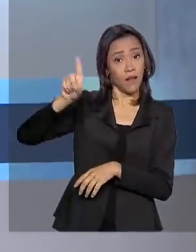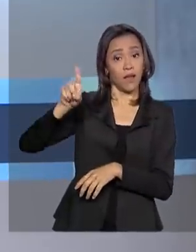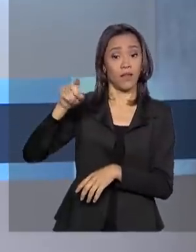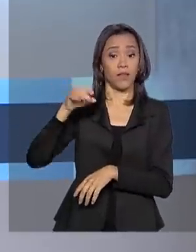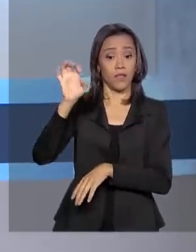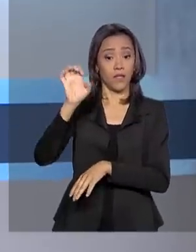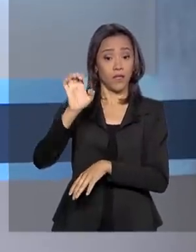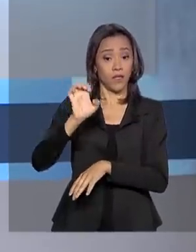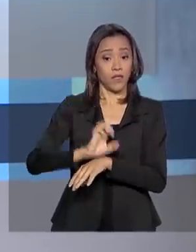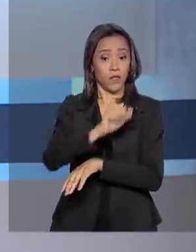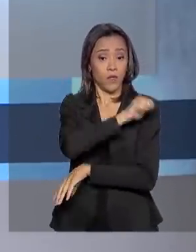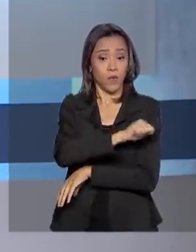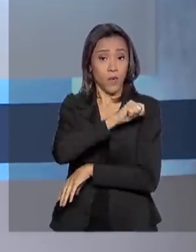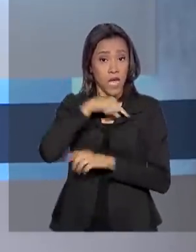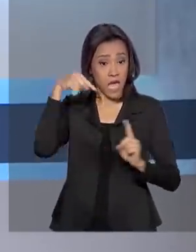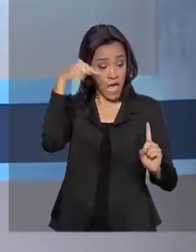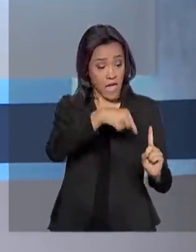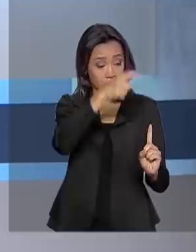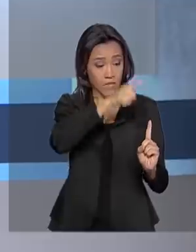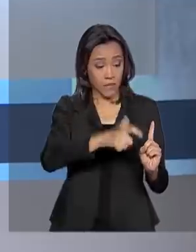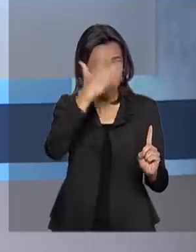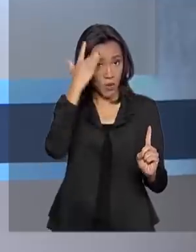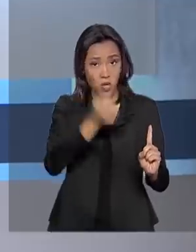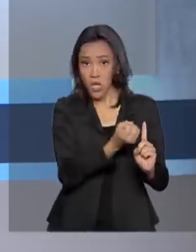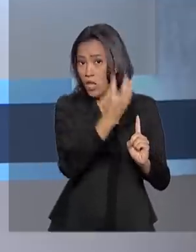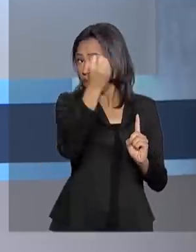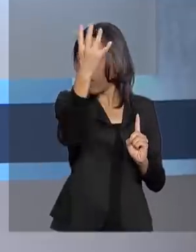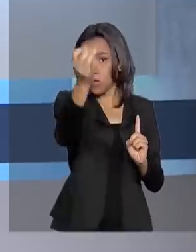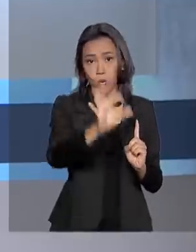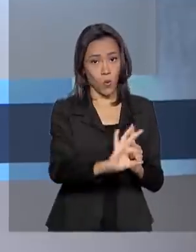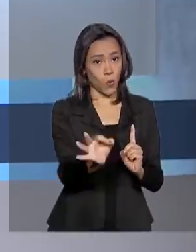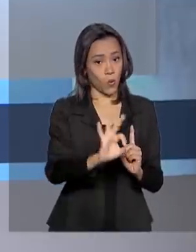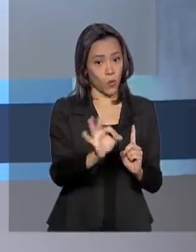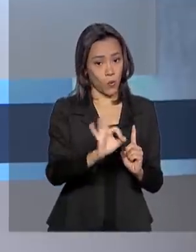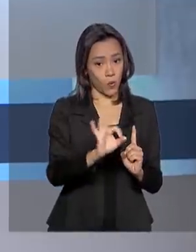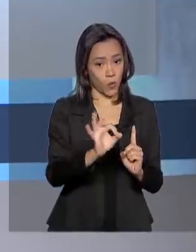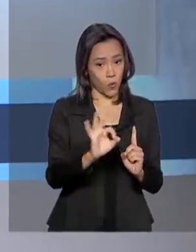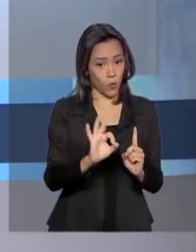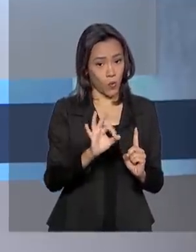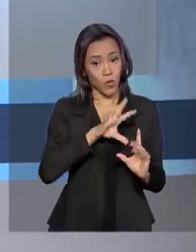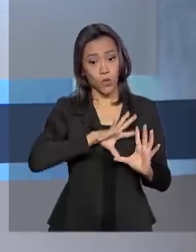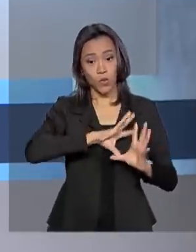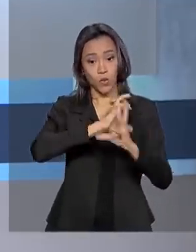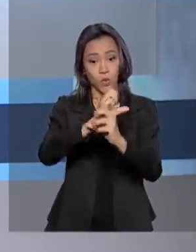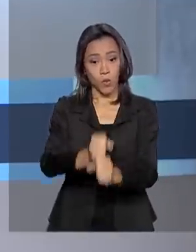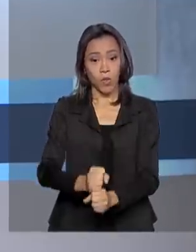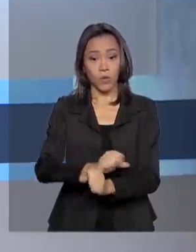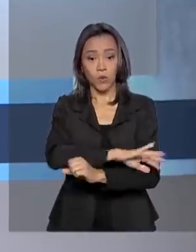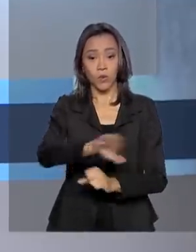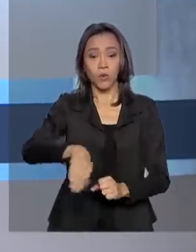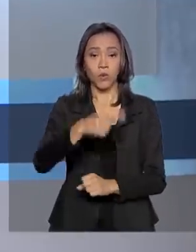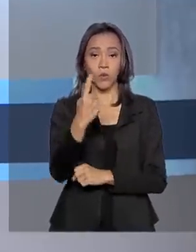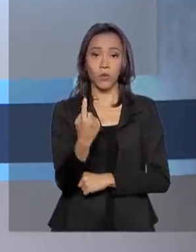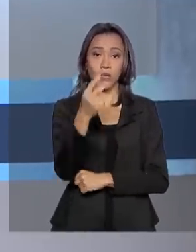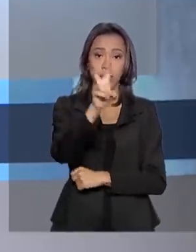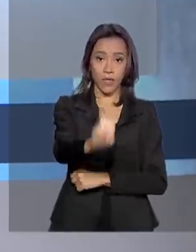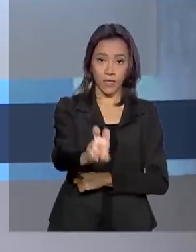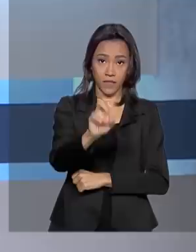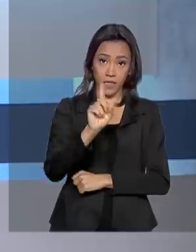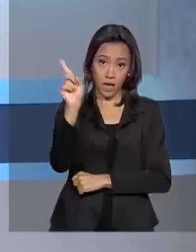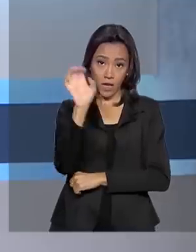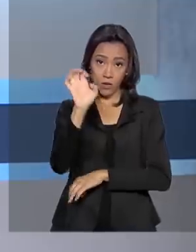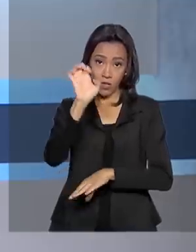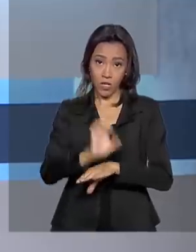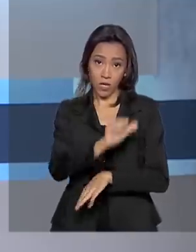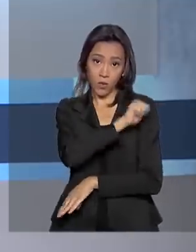não esteve em países com transmissão comunitária. Ao todo, são 15 casos no estado do Rio, sendo